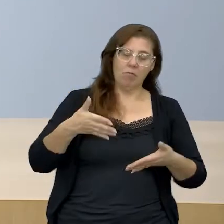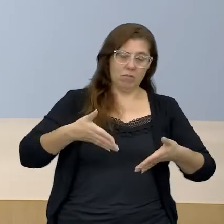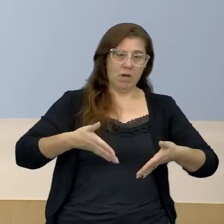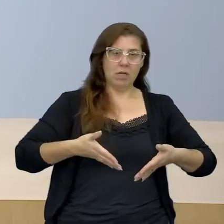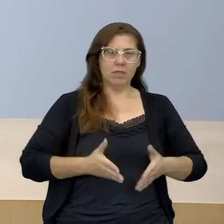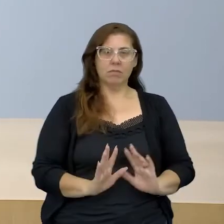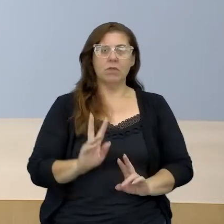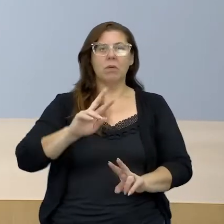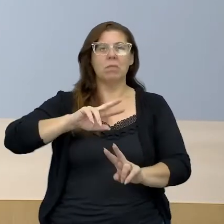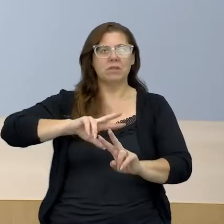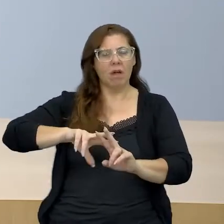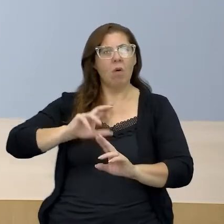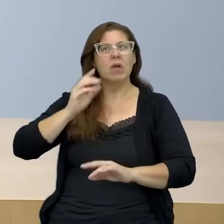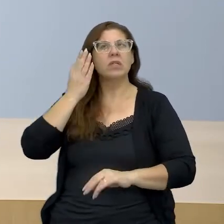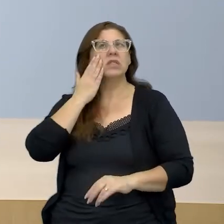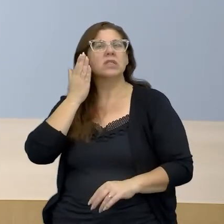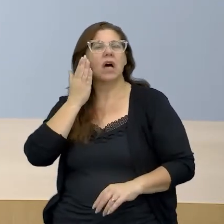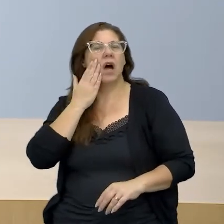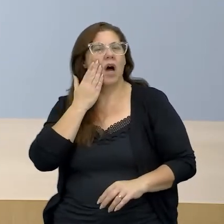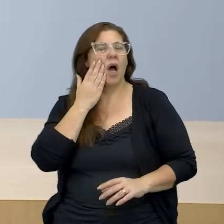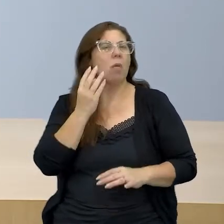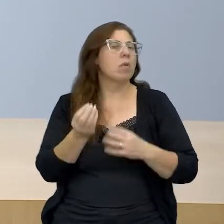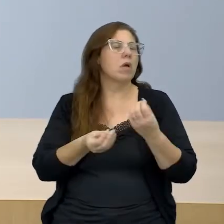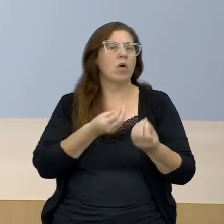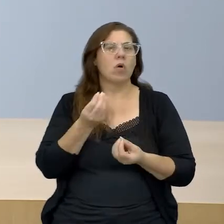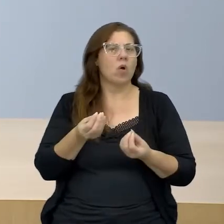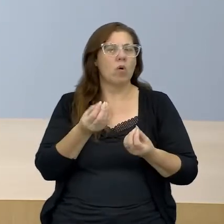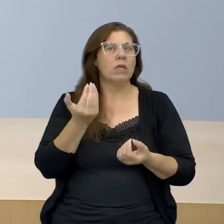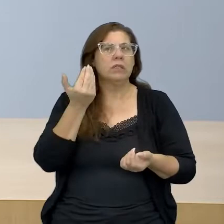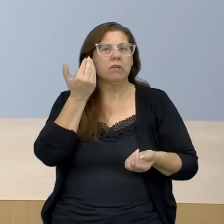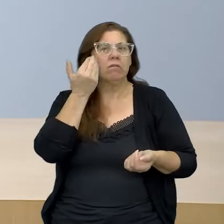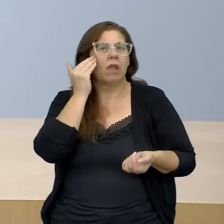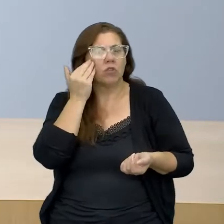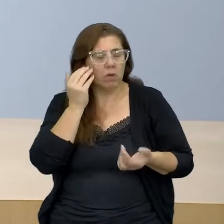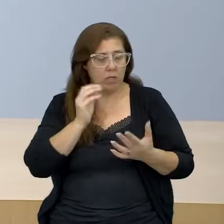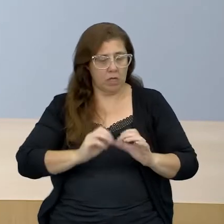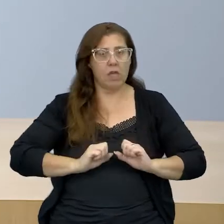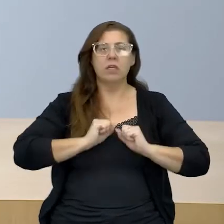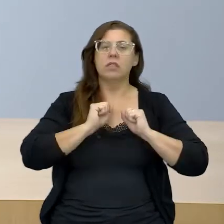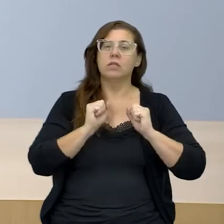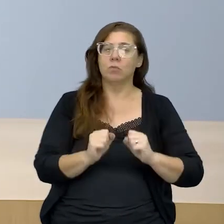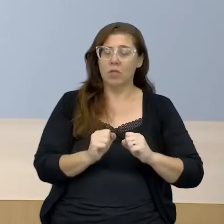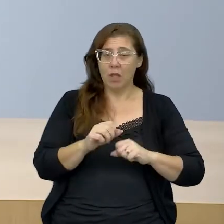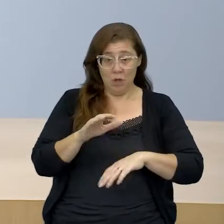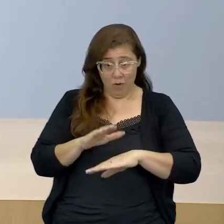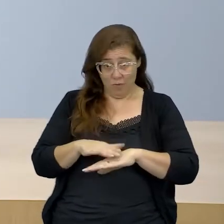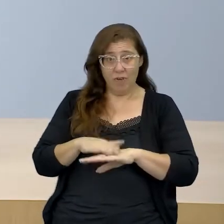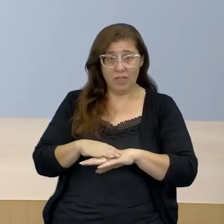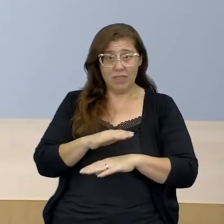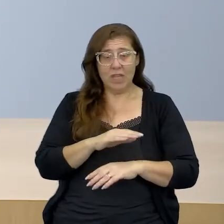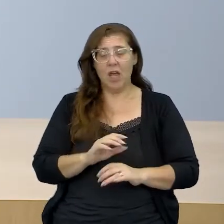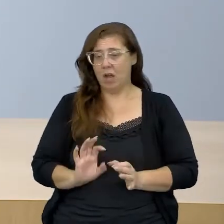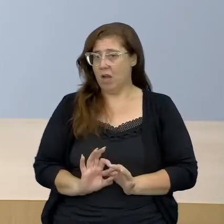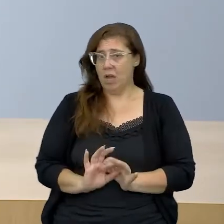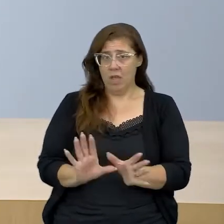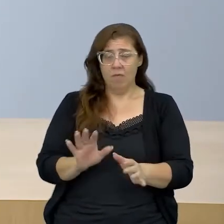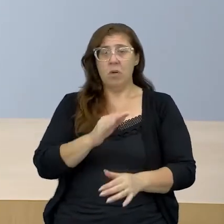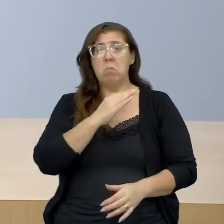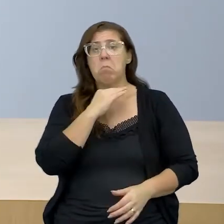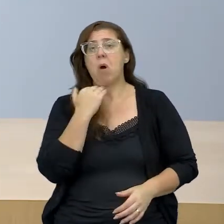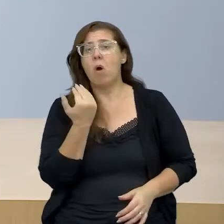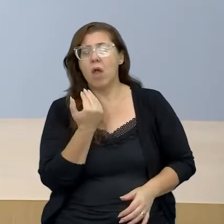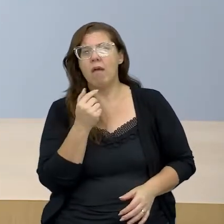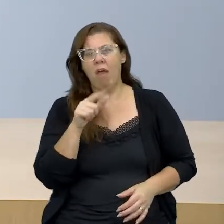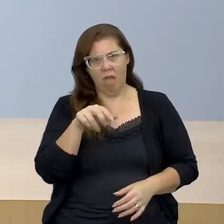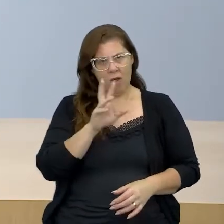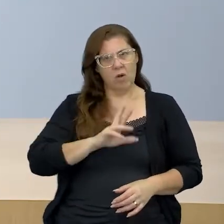no vigiar e punir, e a gente sabe como essa atribuição, como esse poder do fazer morrer, era muito